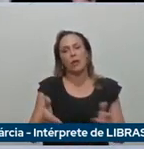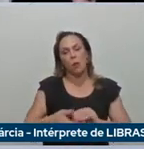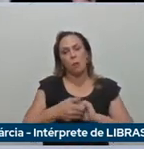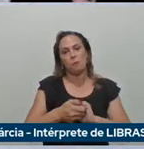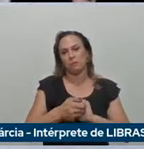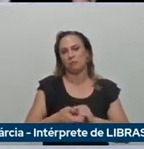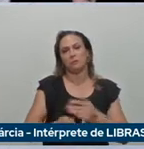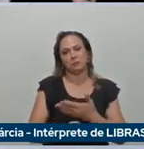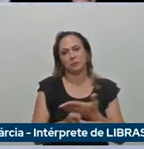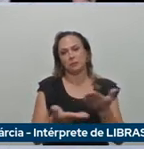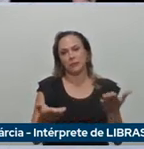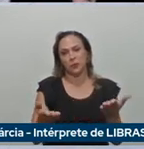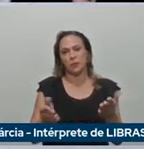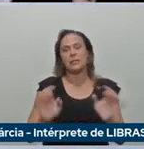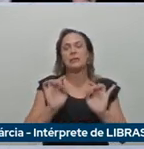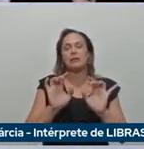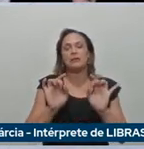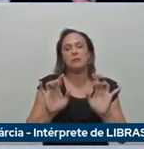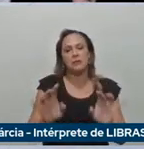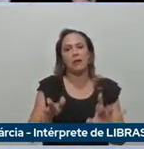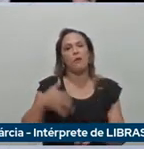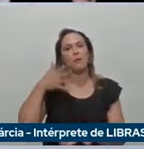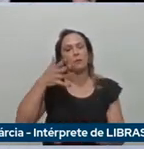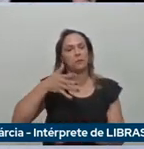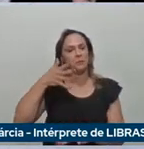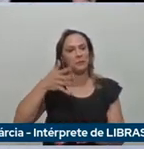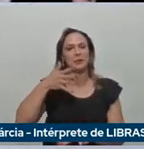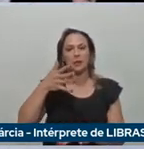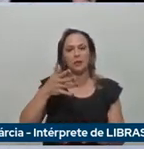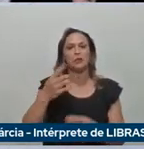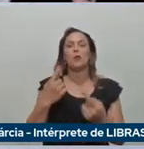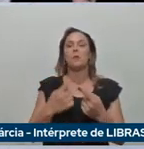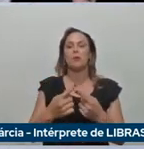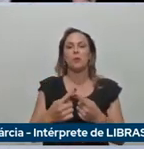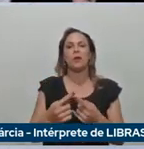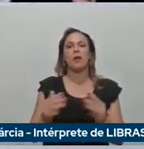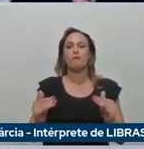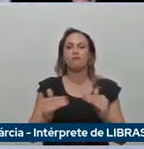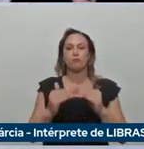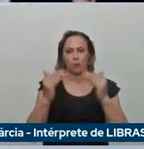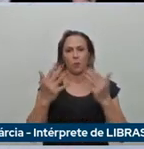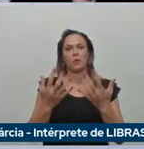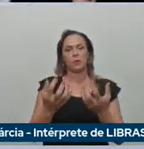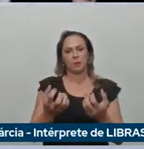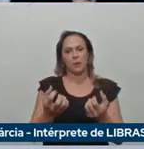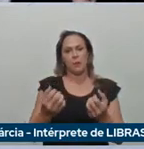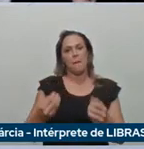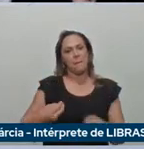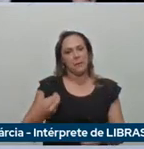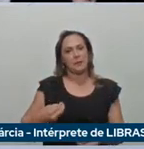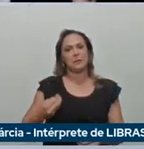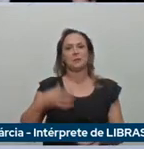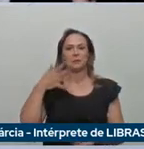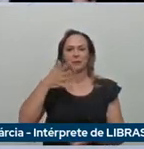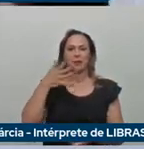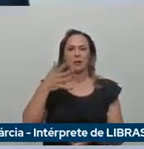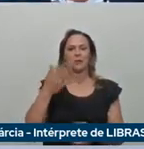especial ao senhor por ter aceito essa palestra, essa aula. Muito obrigado, boa noite a todos.